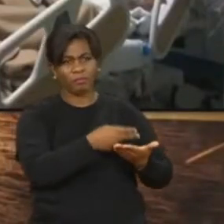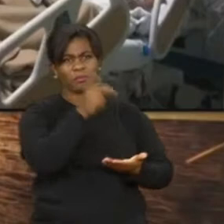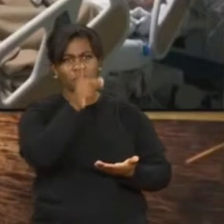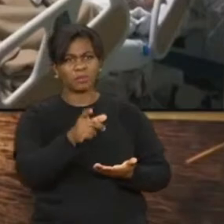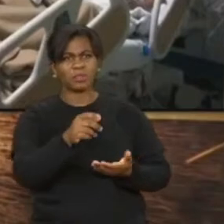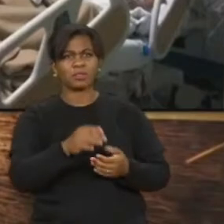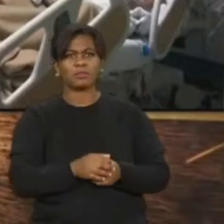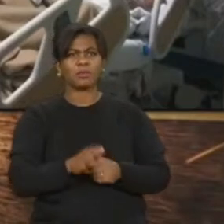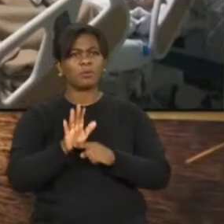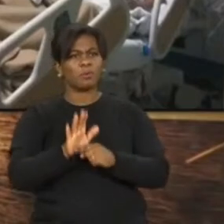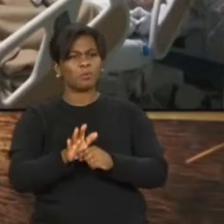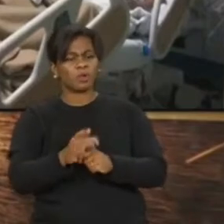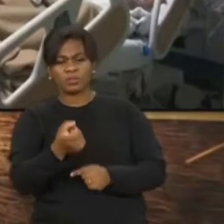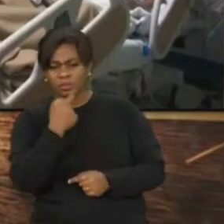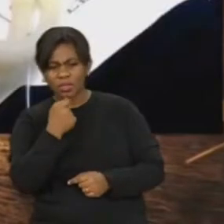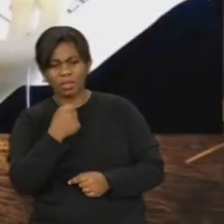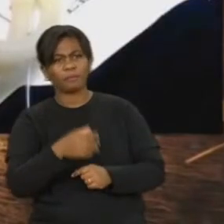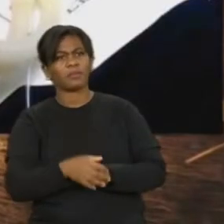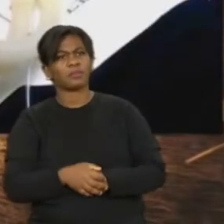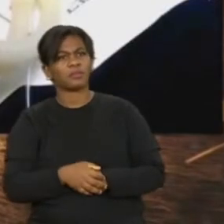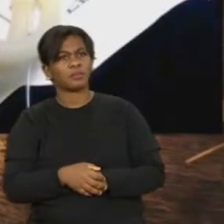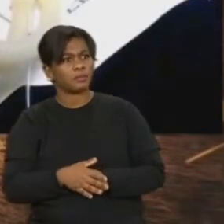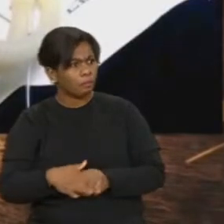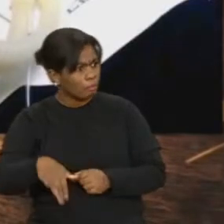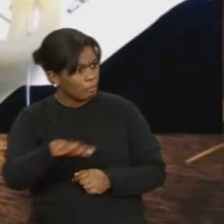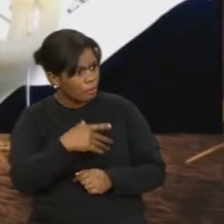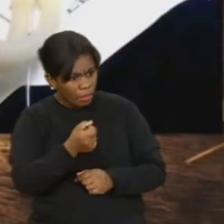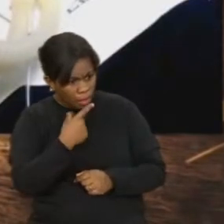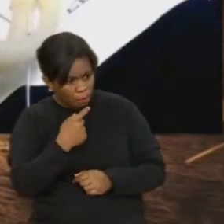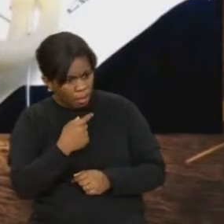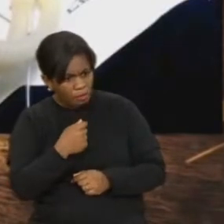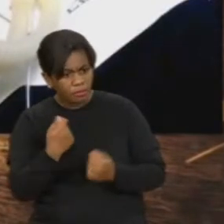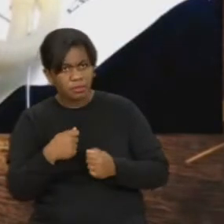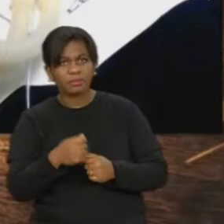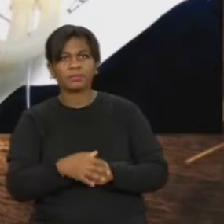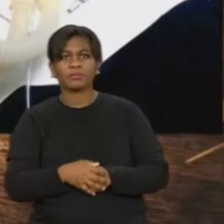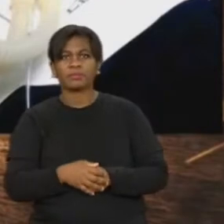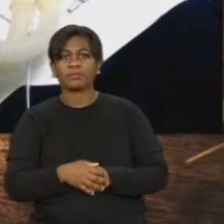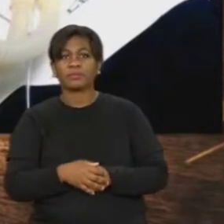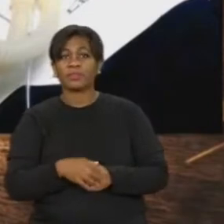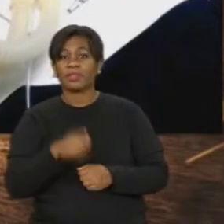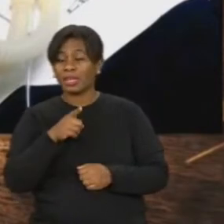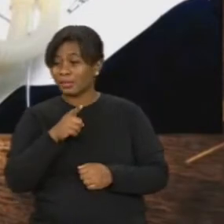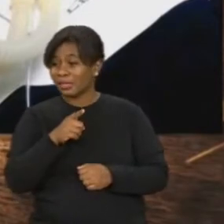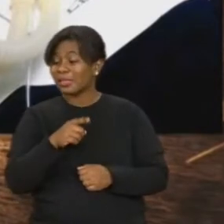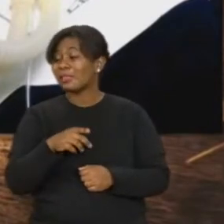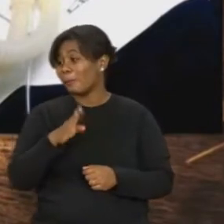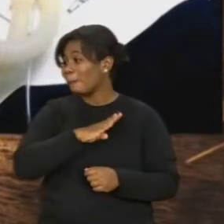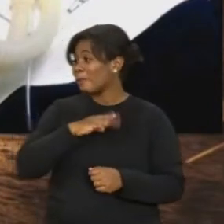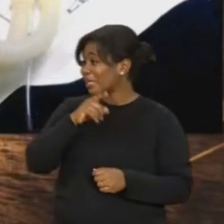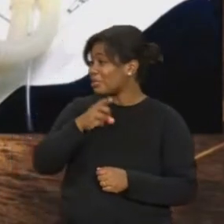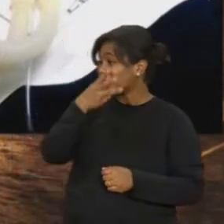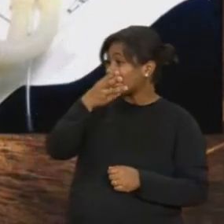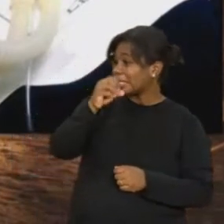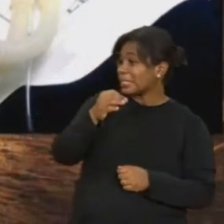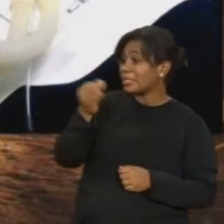mostra também os remédios, ela tomava isso tudo de remédio. Aquilo ali é só 30%, bispo, foi quando a gente